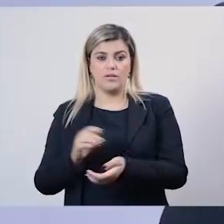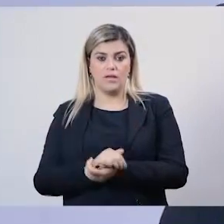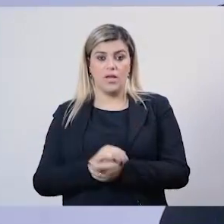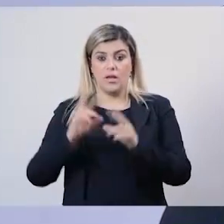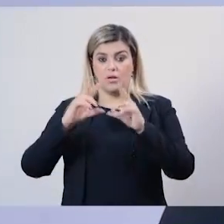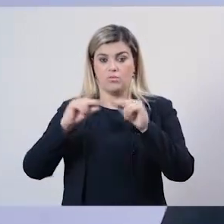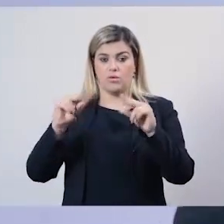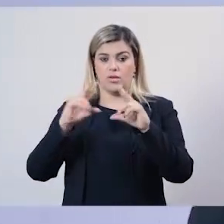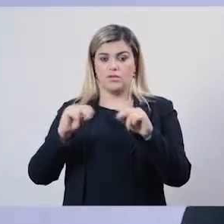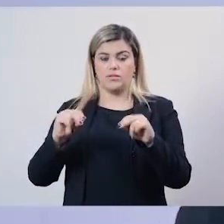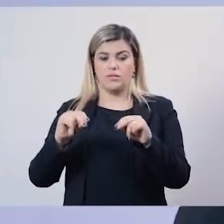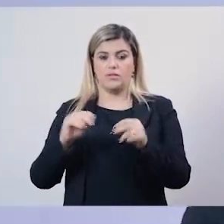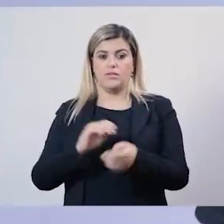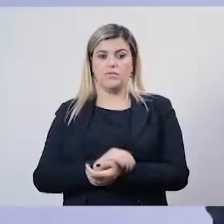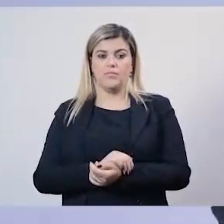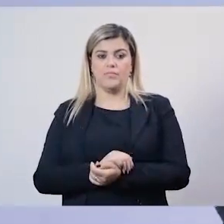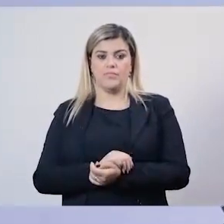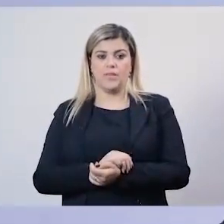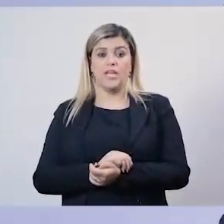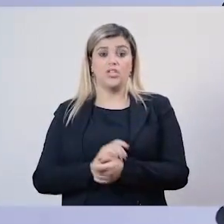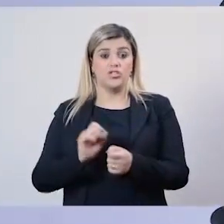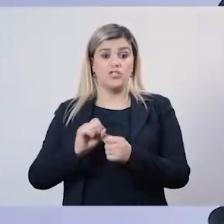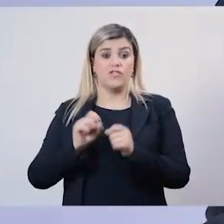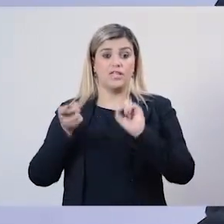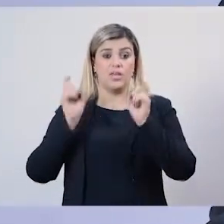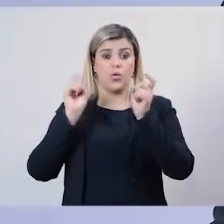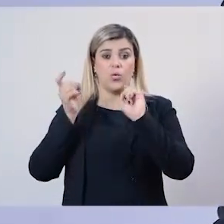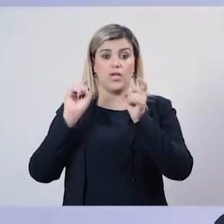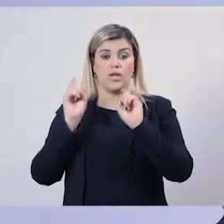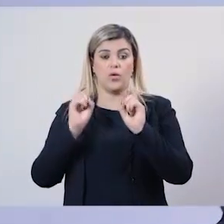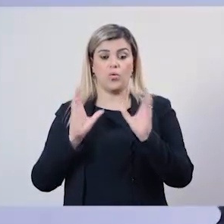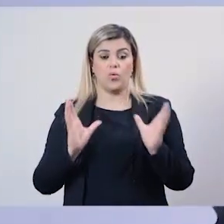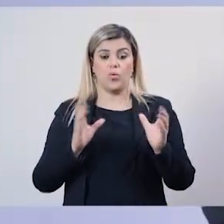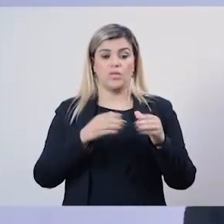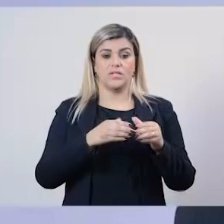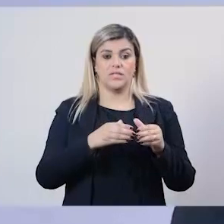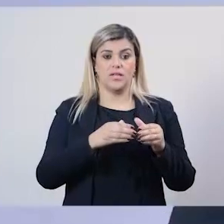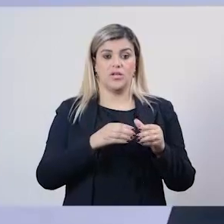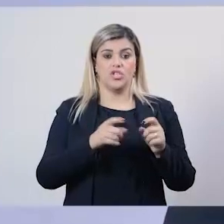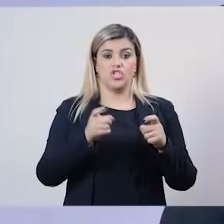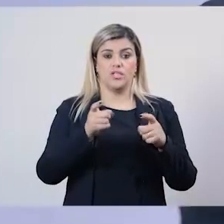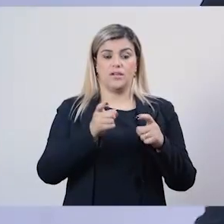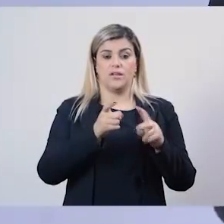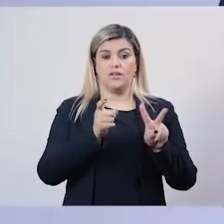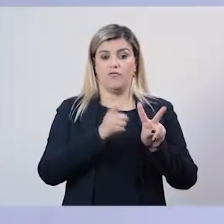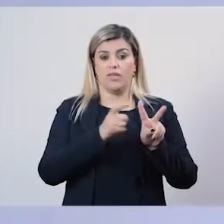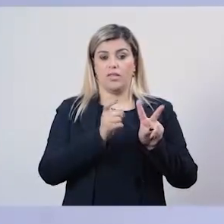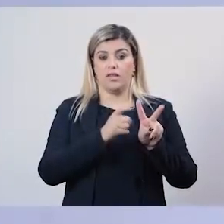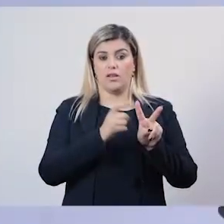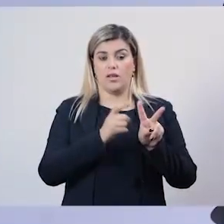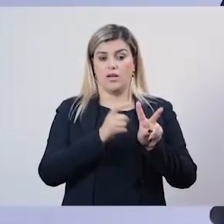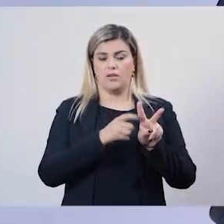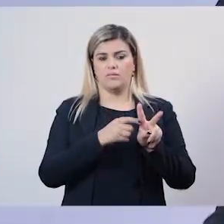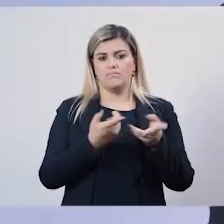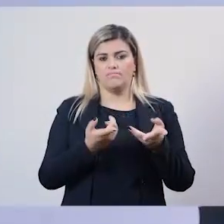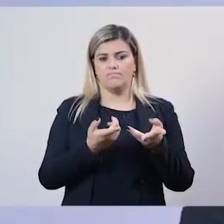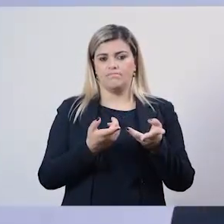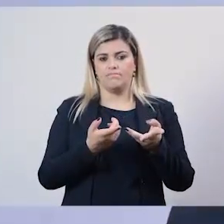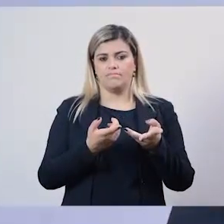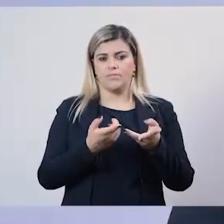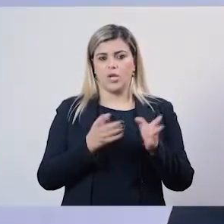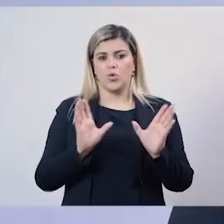a gente fez muitas reuniões no Conselho Regional de Veterinária, no Conselho Regional de